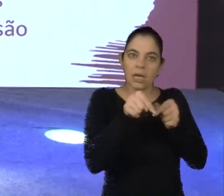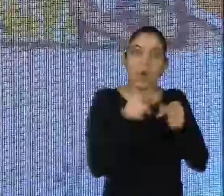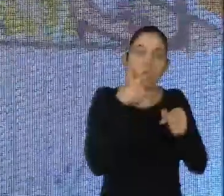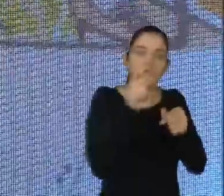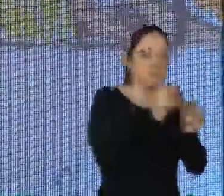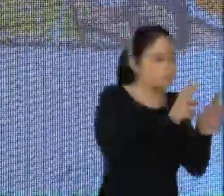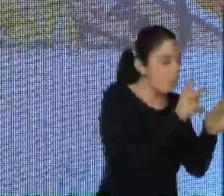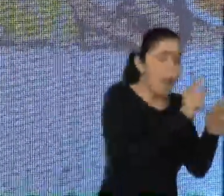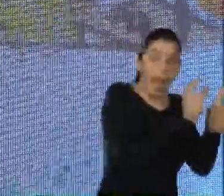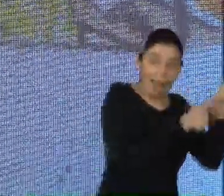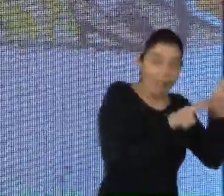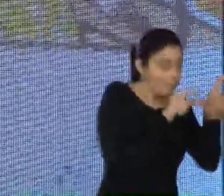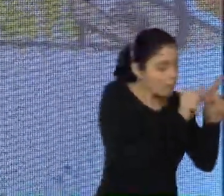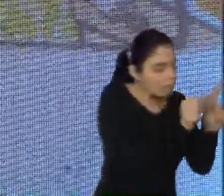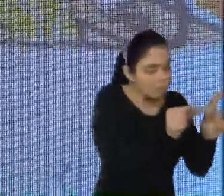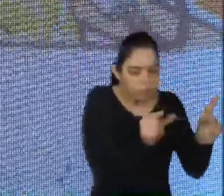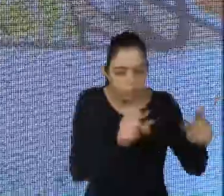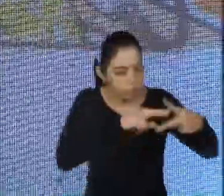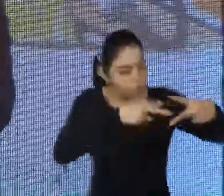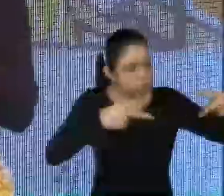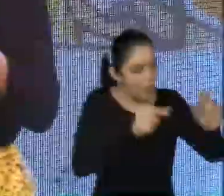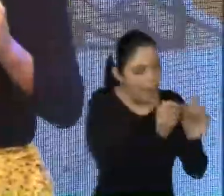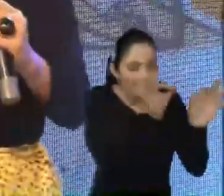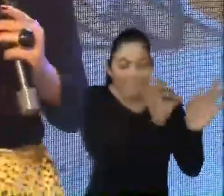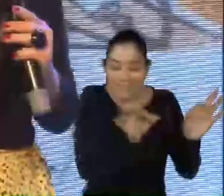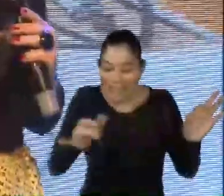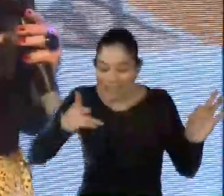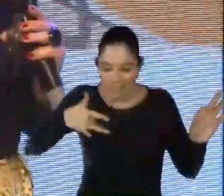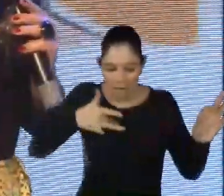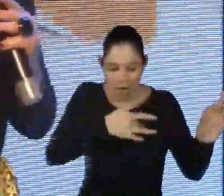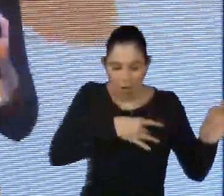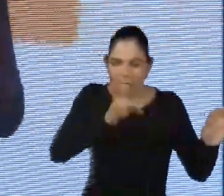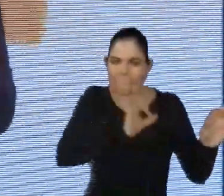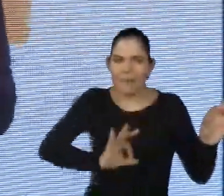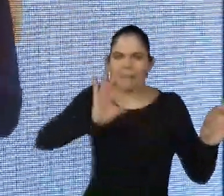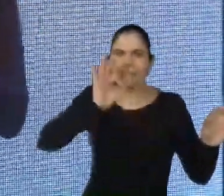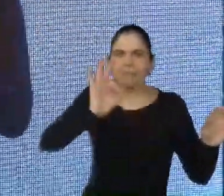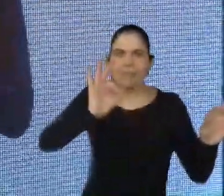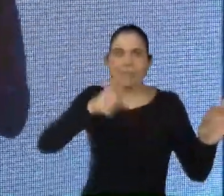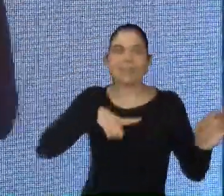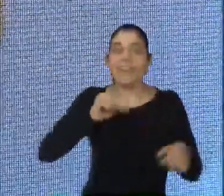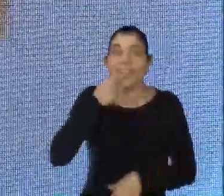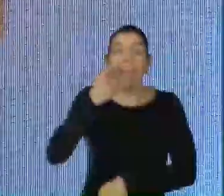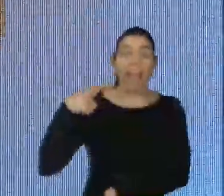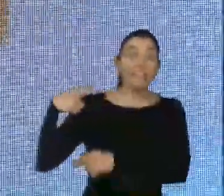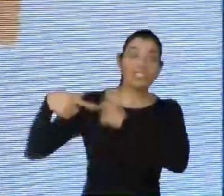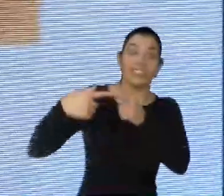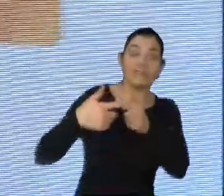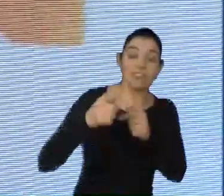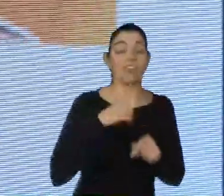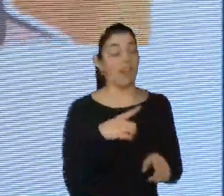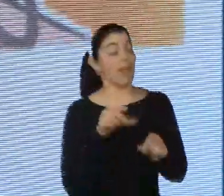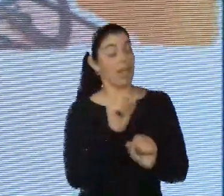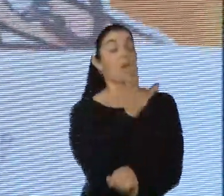dando àquela pessoa uma condição de uma longevidade saudável. E o conhecimento do gene, estamos ainda na genética clássica. E o